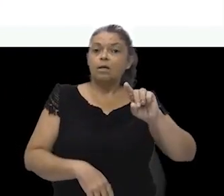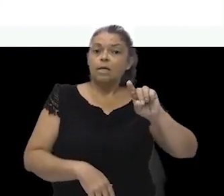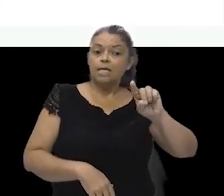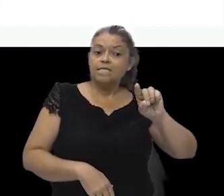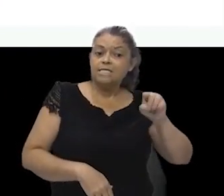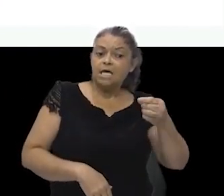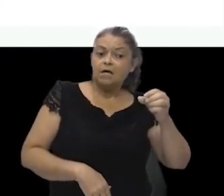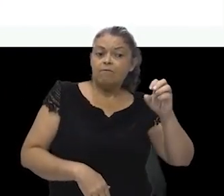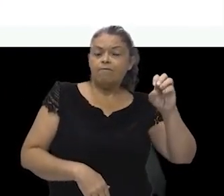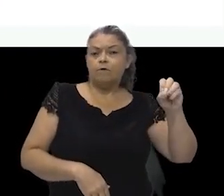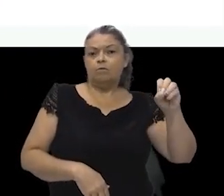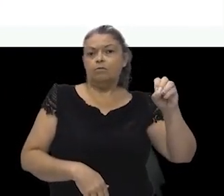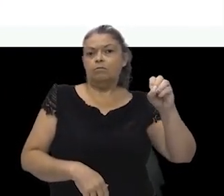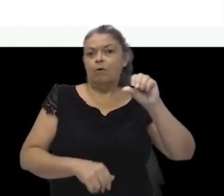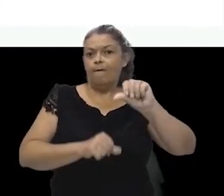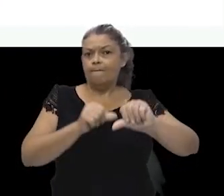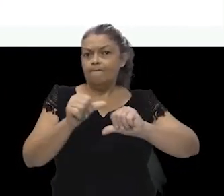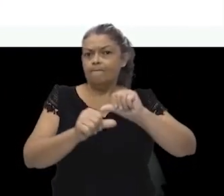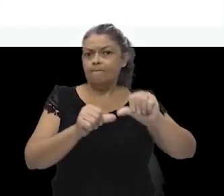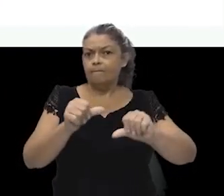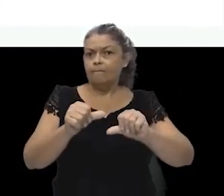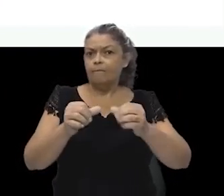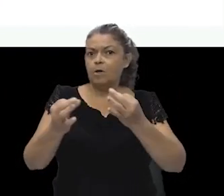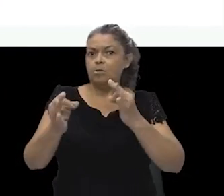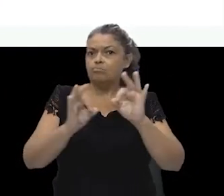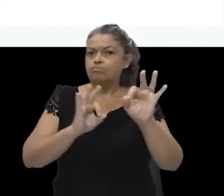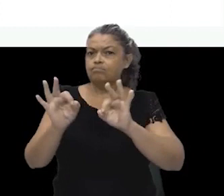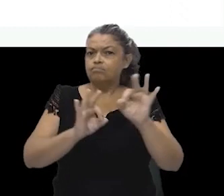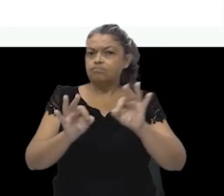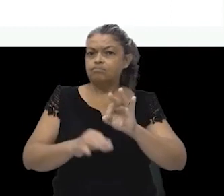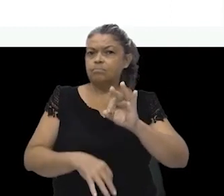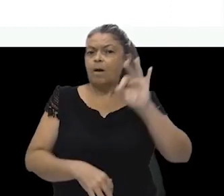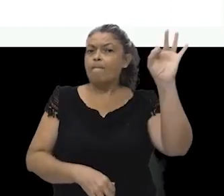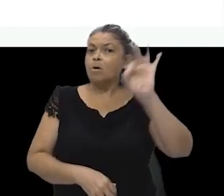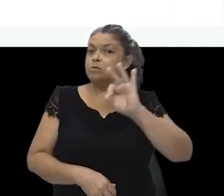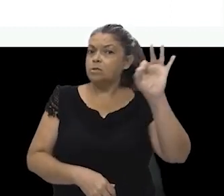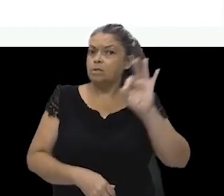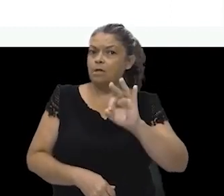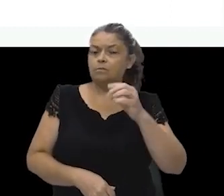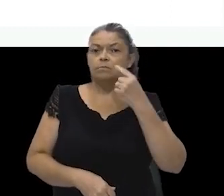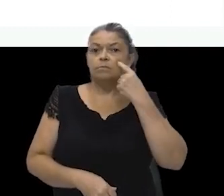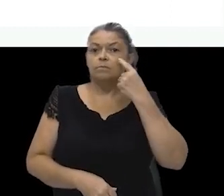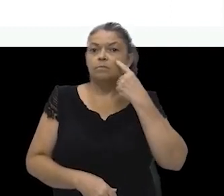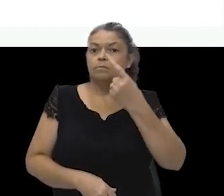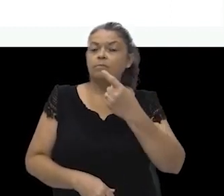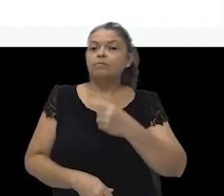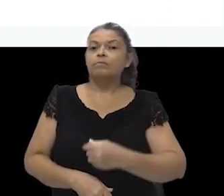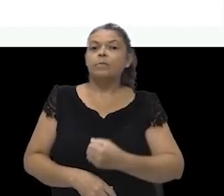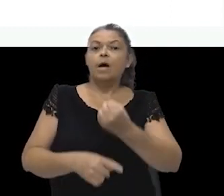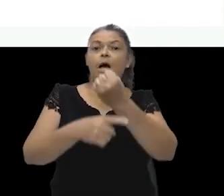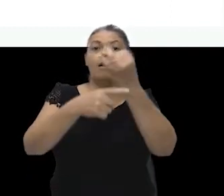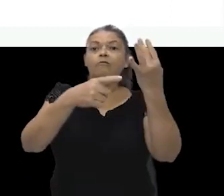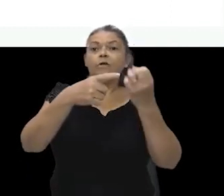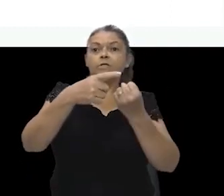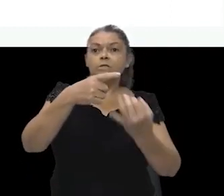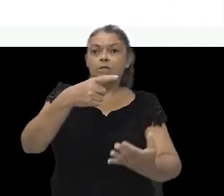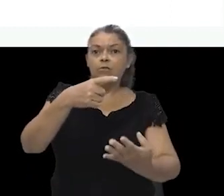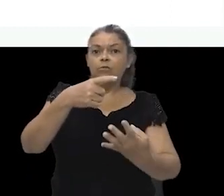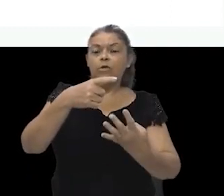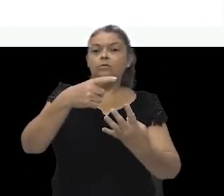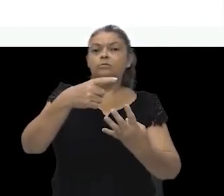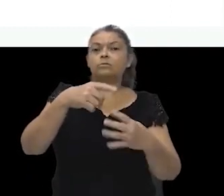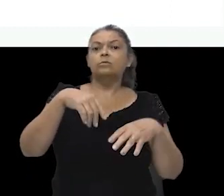probabilidade em forma de porcentagem. Olha, eu vou pegar aqui a fração 1 quarto. Está aqui.